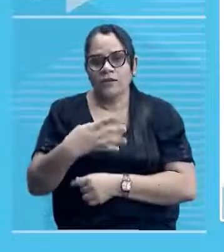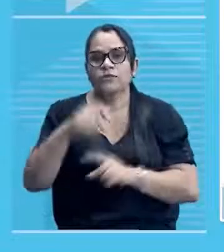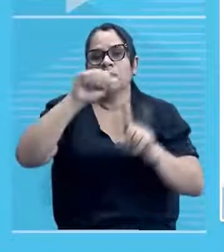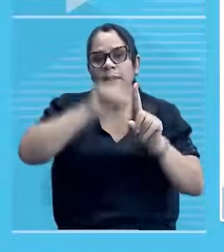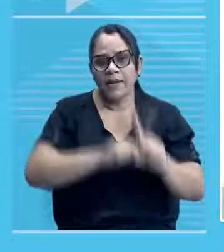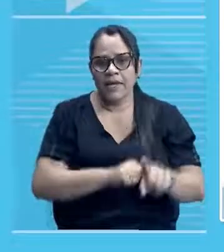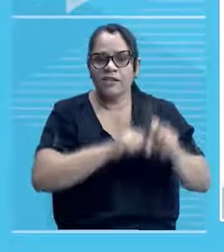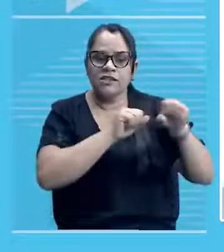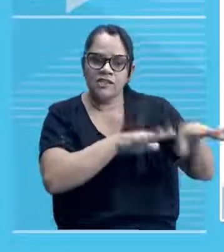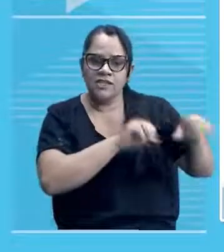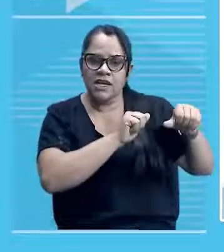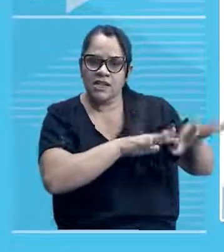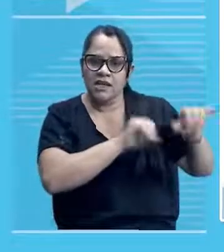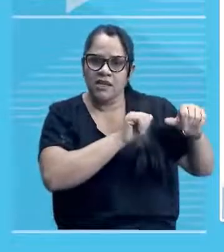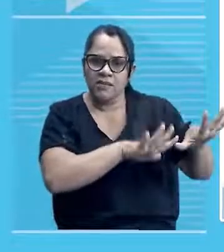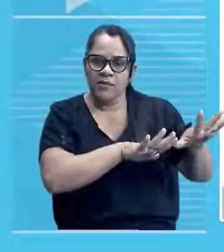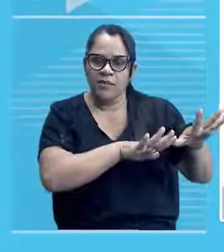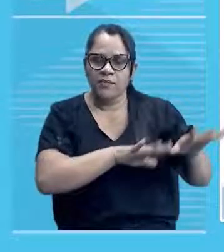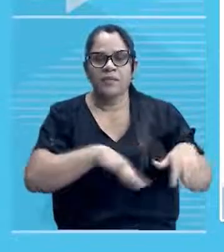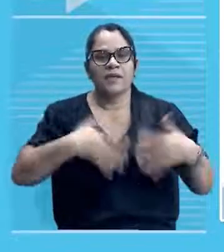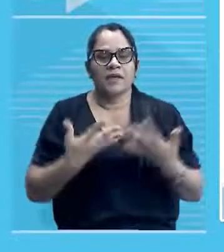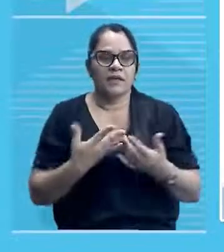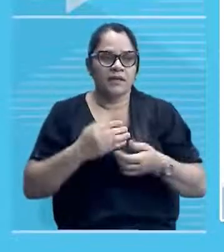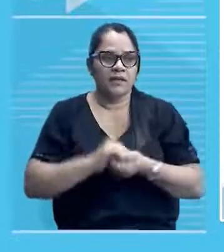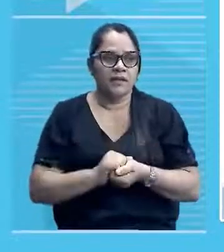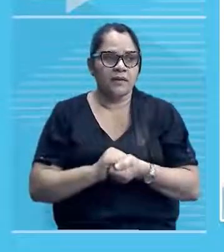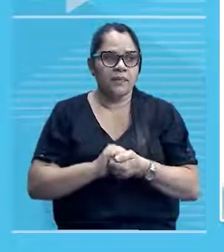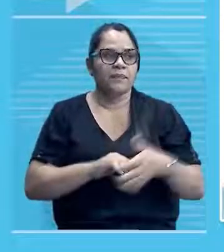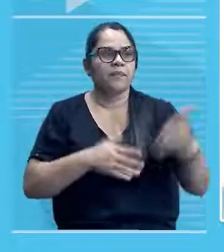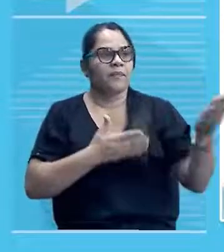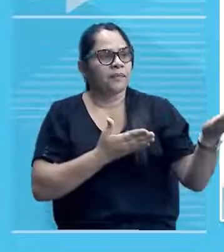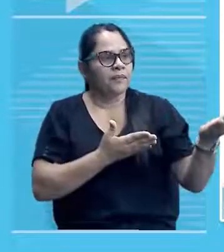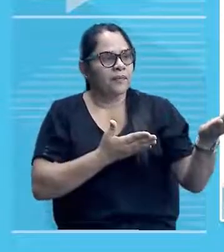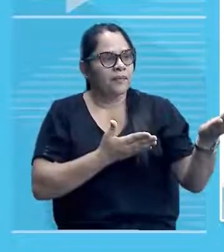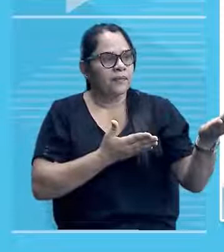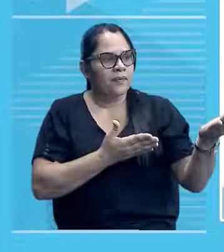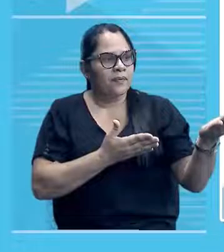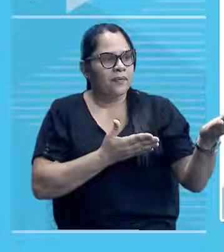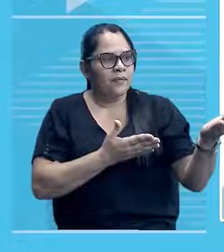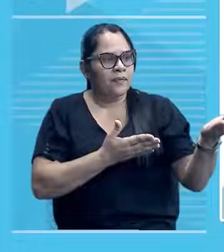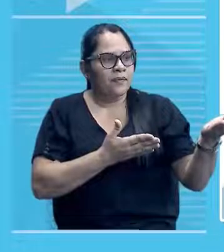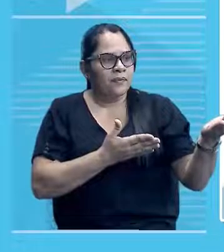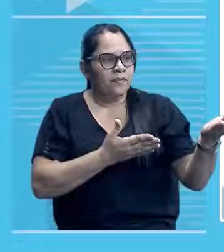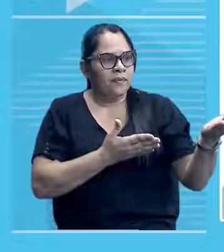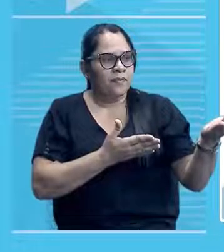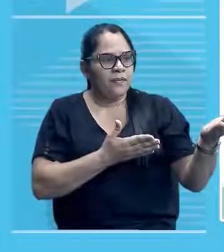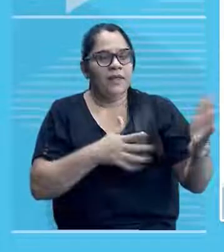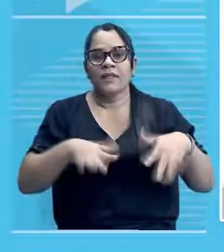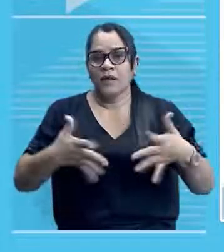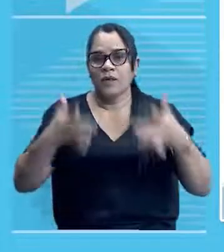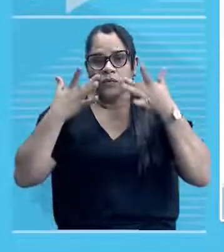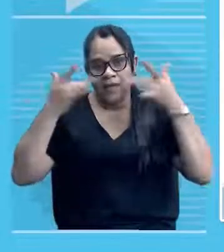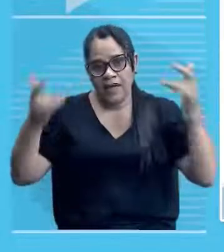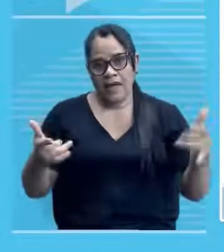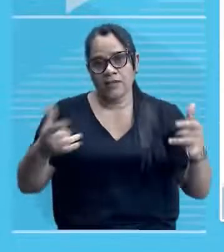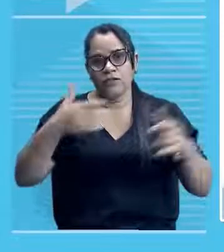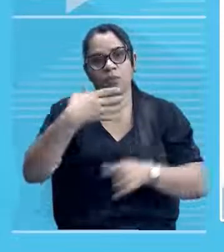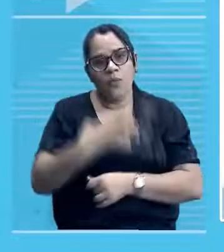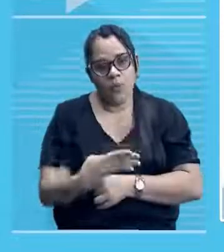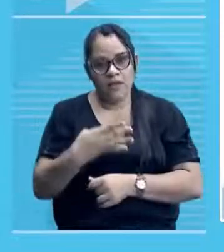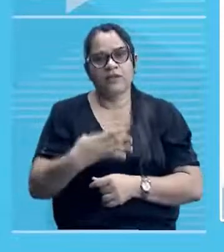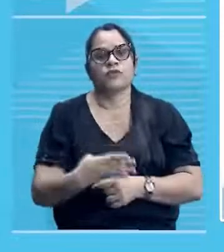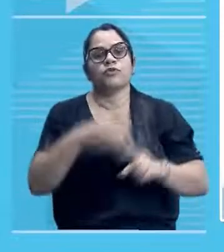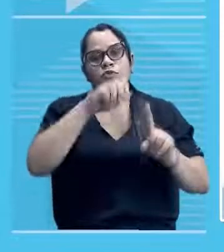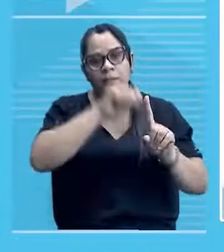unido ali com o Clube dos Diários, né? E virou um complexo, né? Mas o Teatro 4 de Setembro é muito importante para a cultura do nosso